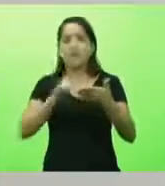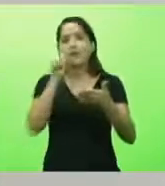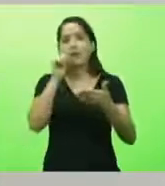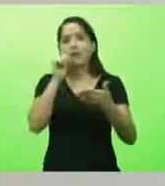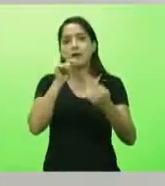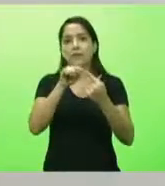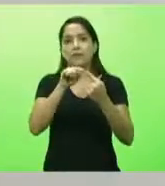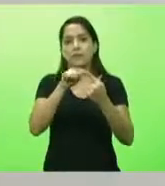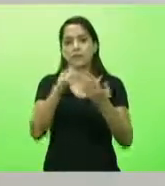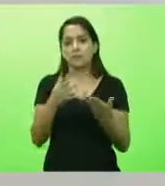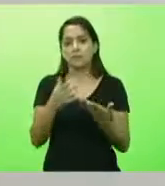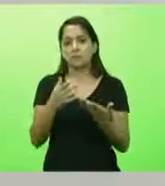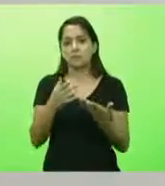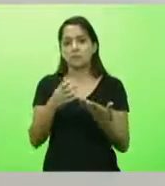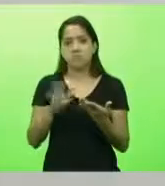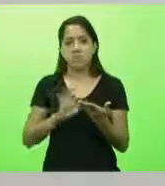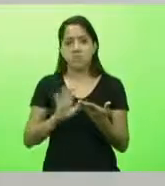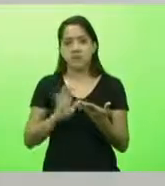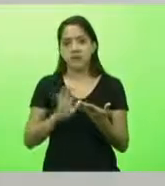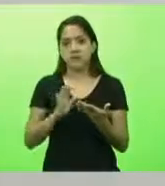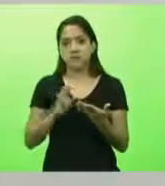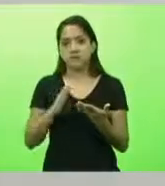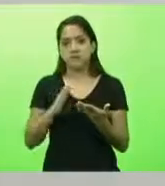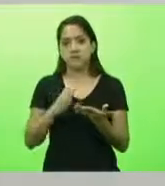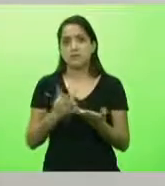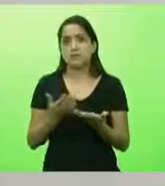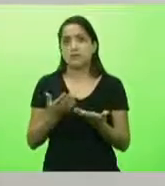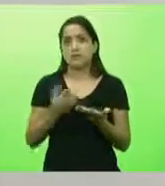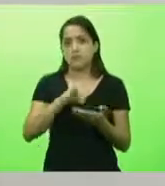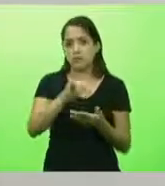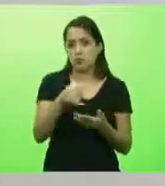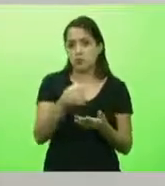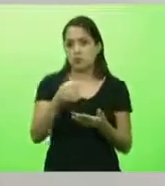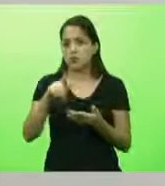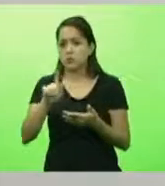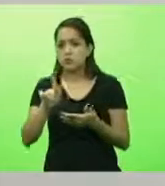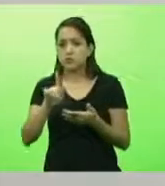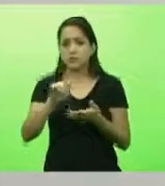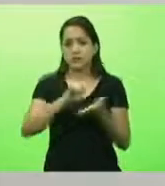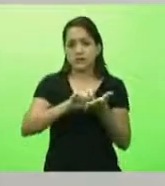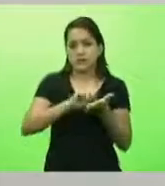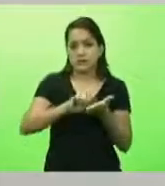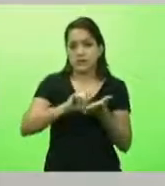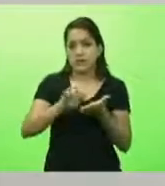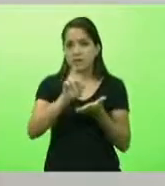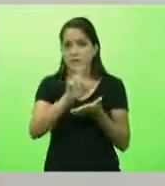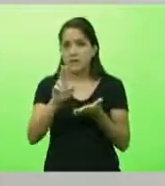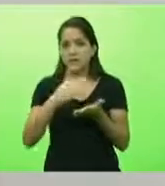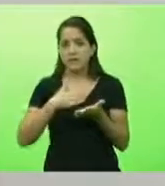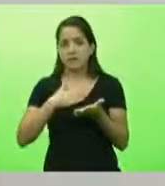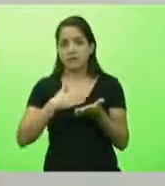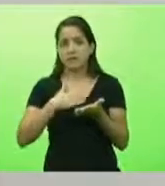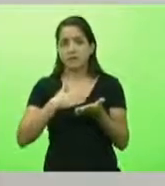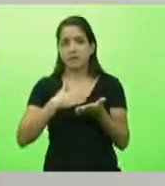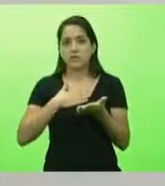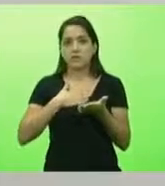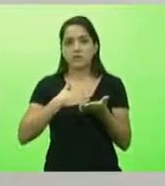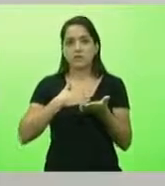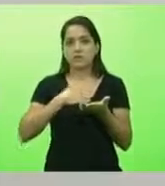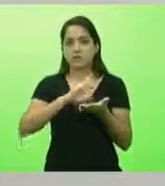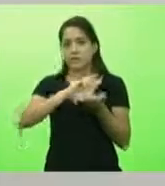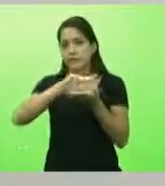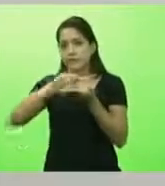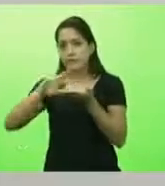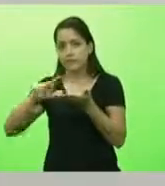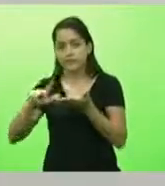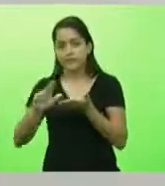nunca me incomodou. Meu nome é escrito com J, com G, com S, de todas as formas. Isso, logicamente, nunca